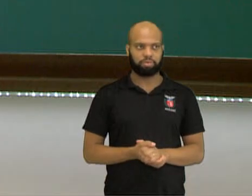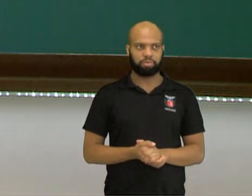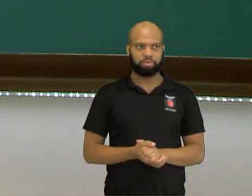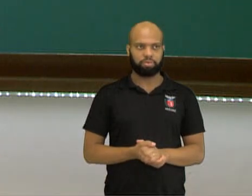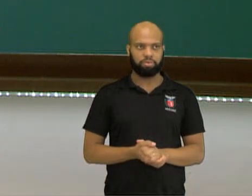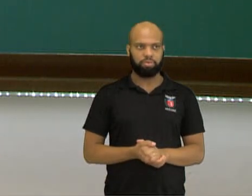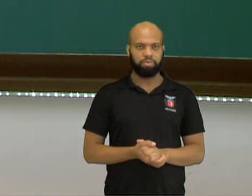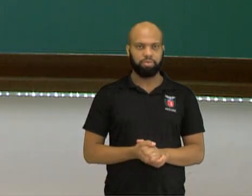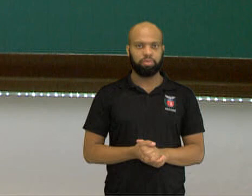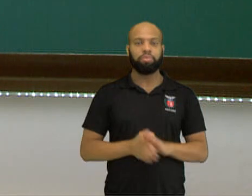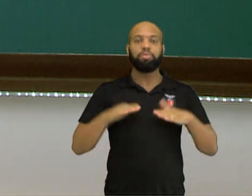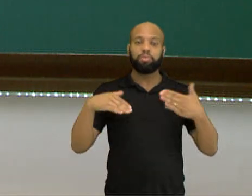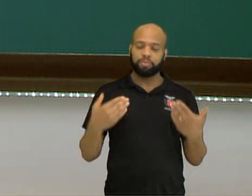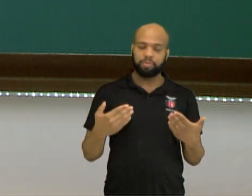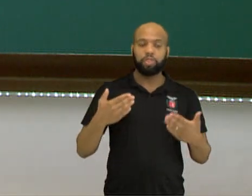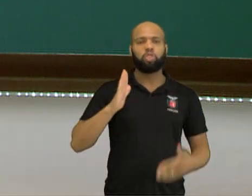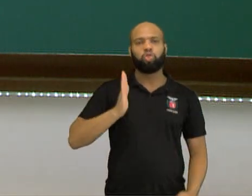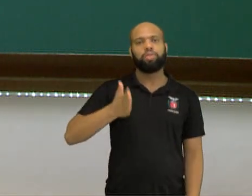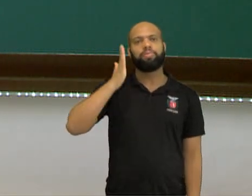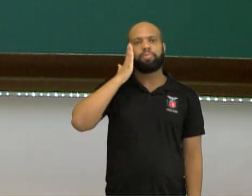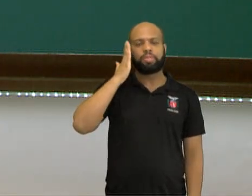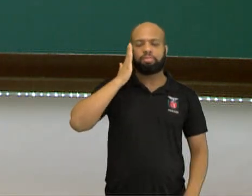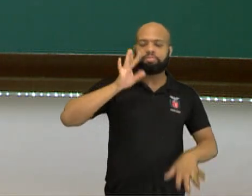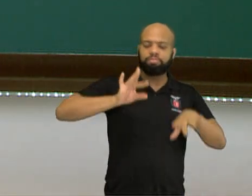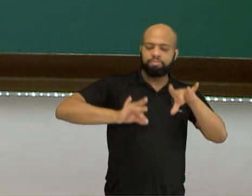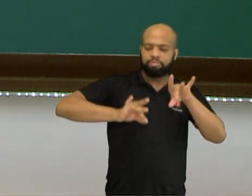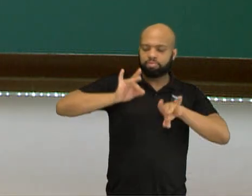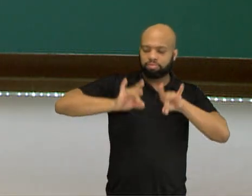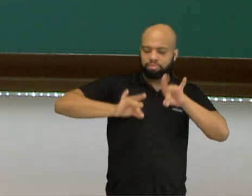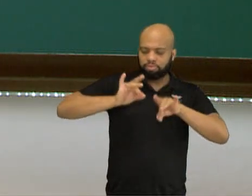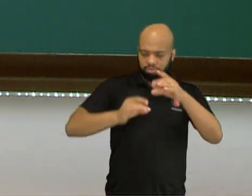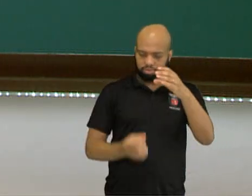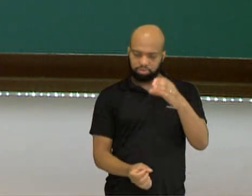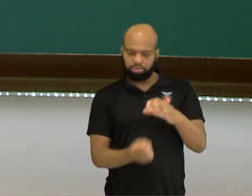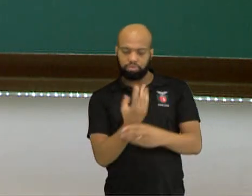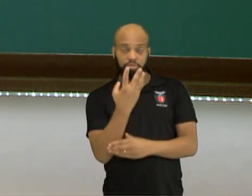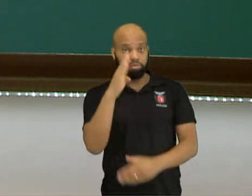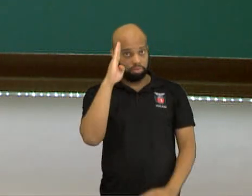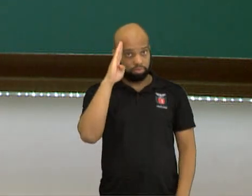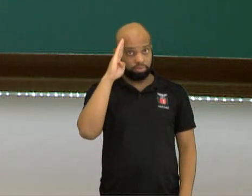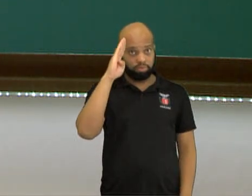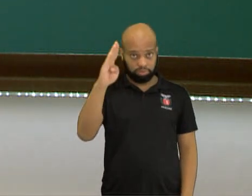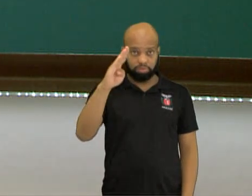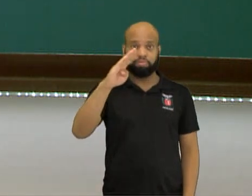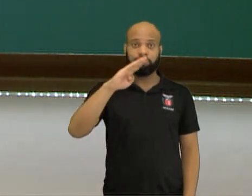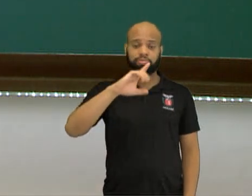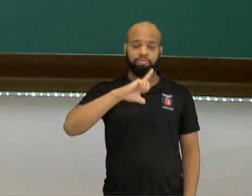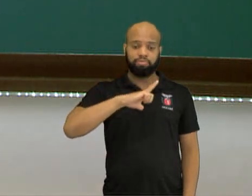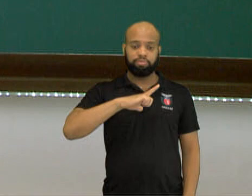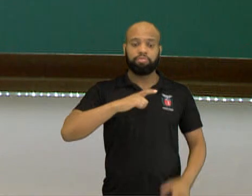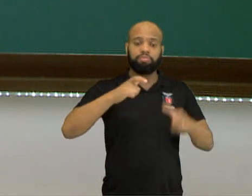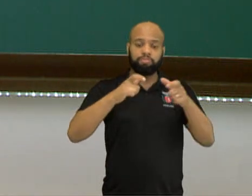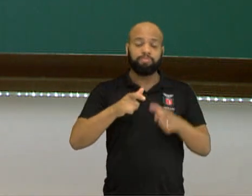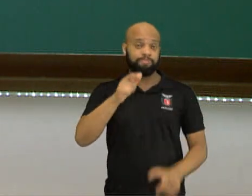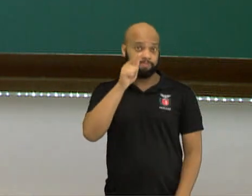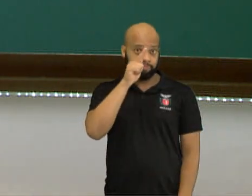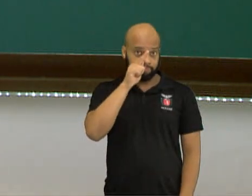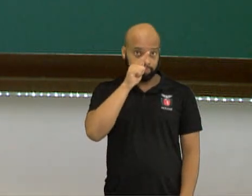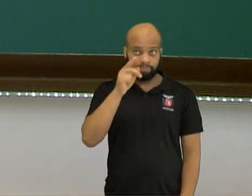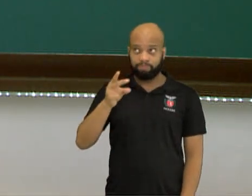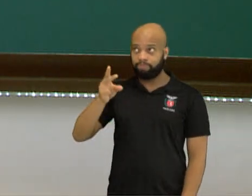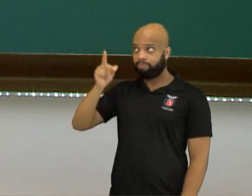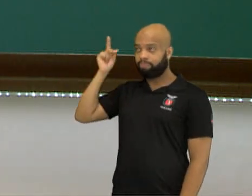sabemos que o teatro, a origem principal que conhecemos é na Grécia Antiga,